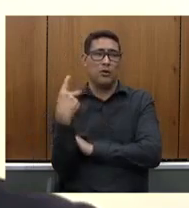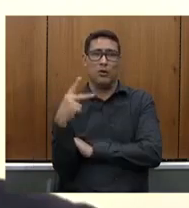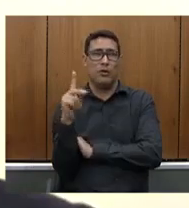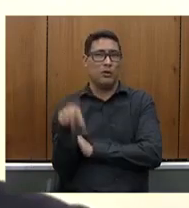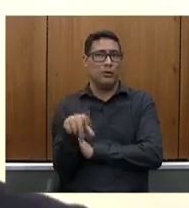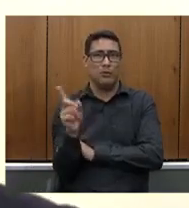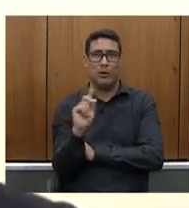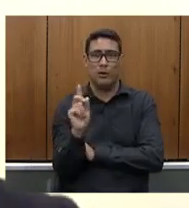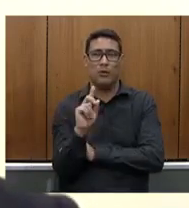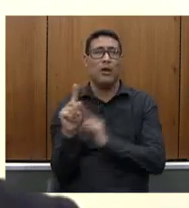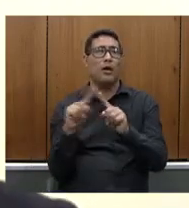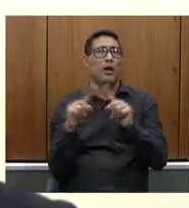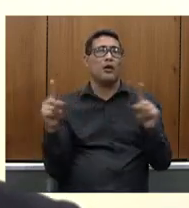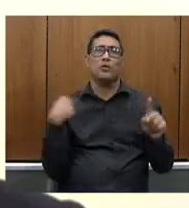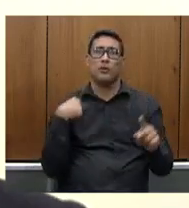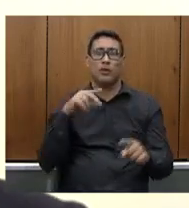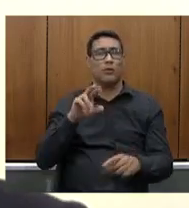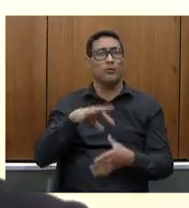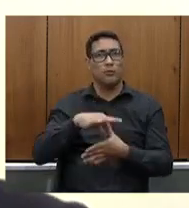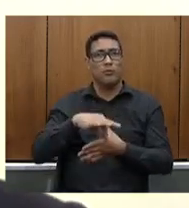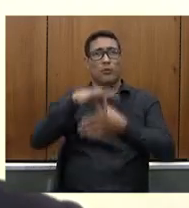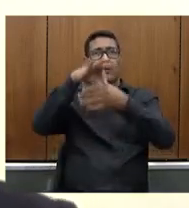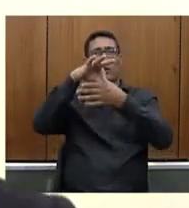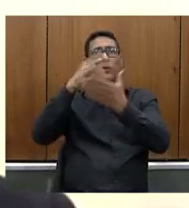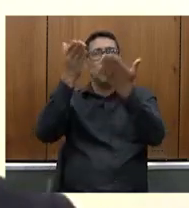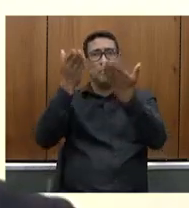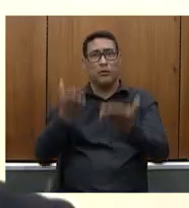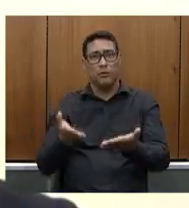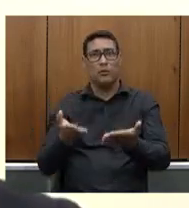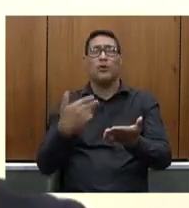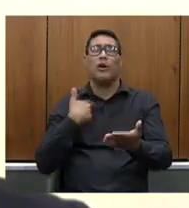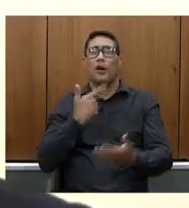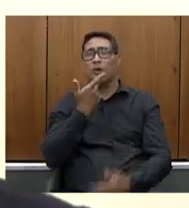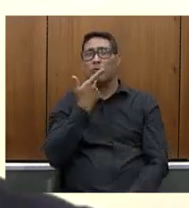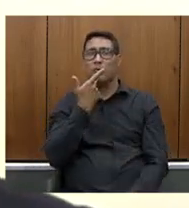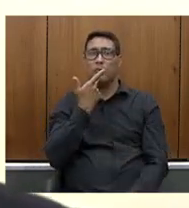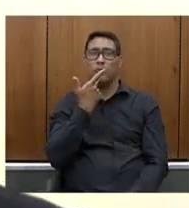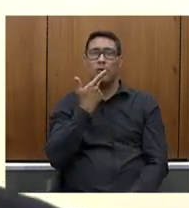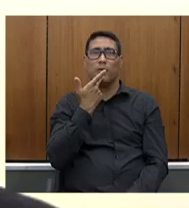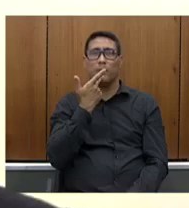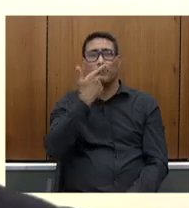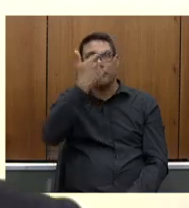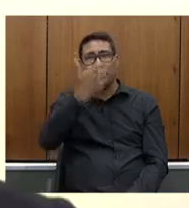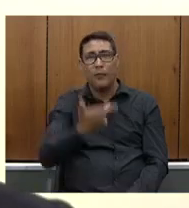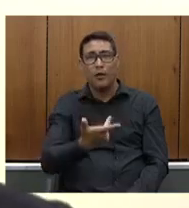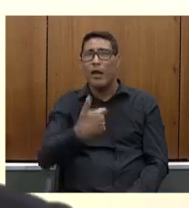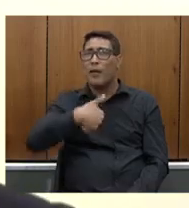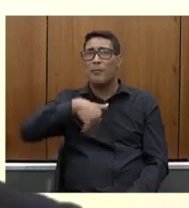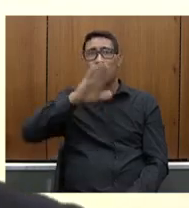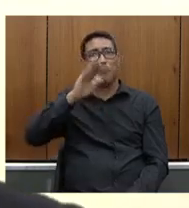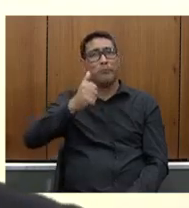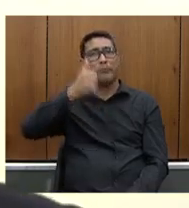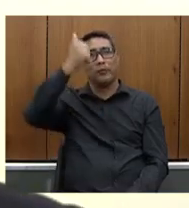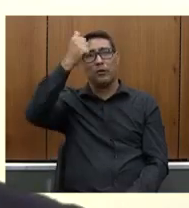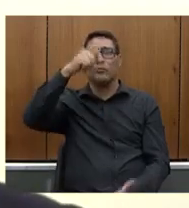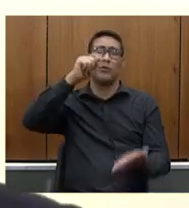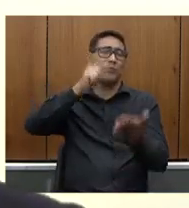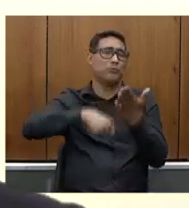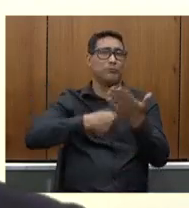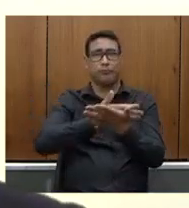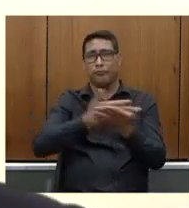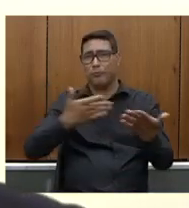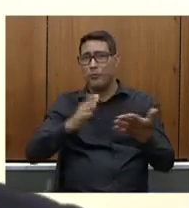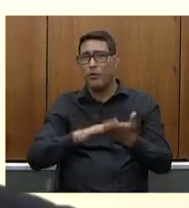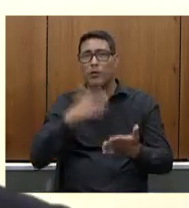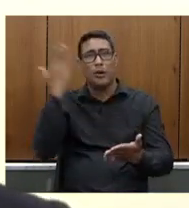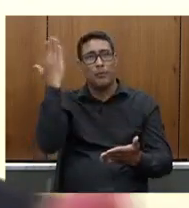líder como o senhor na Secretaria de Saúde a sua palavra vale muito mais que qualquer documento tudo que o senhor já aprovou ao longo